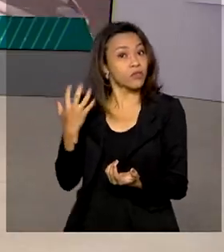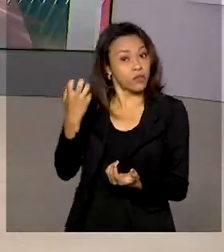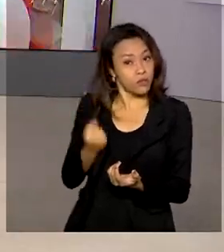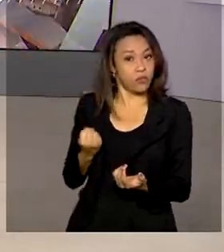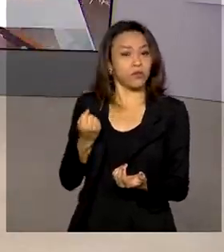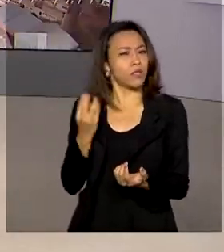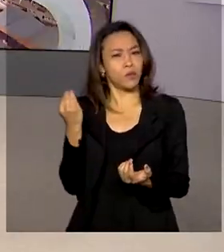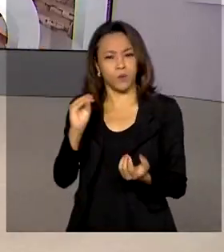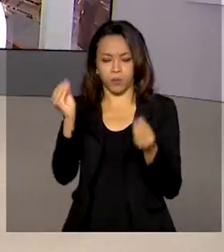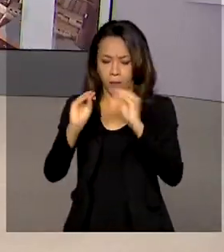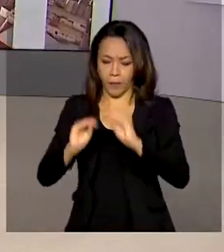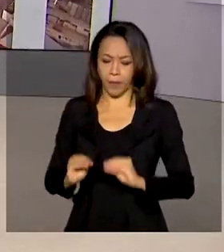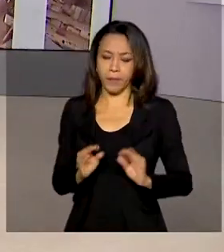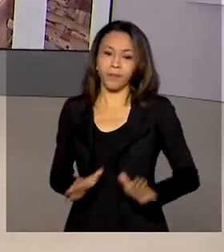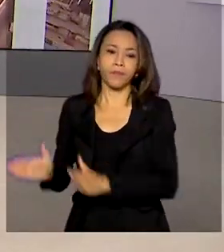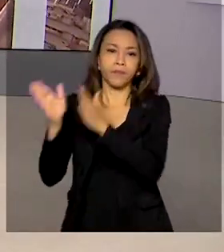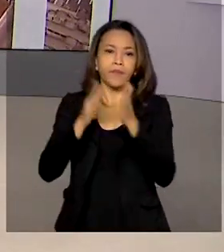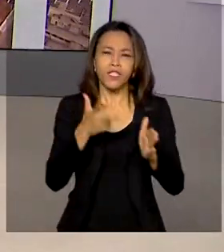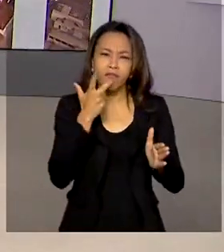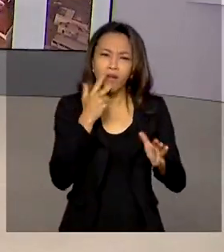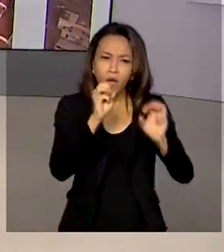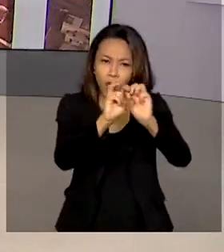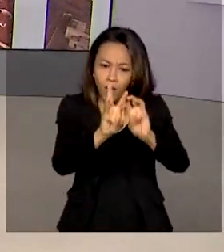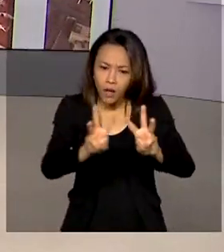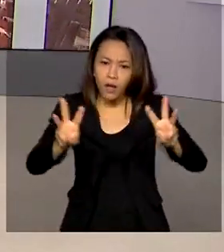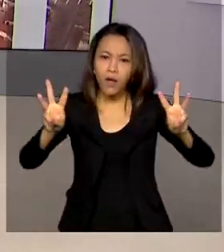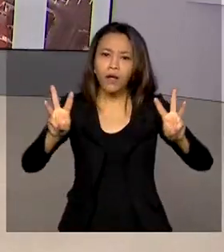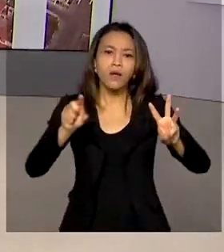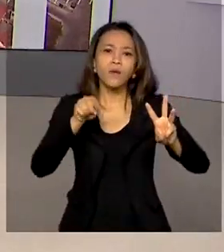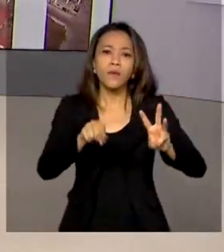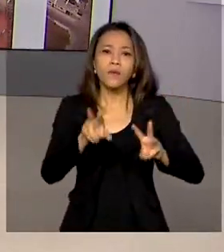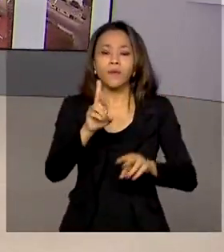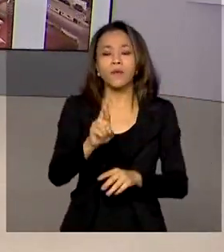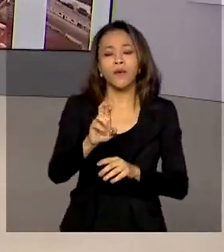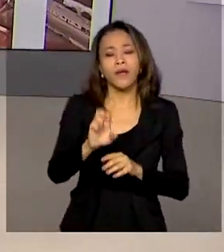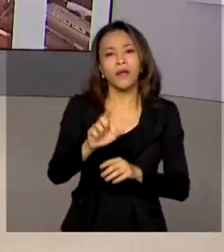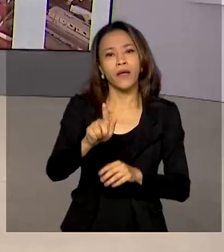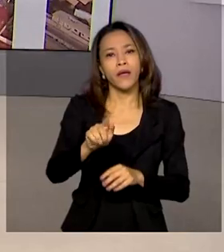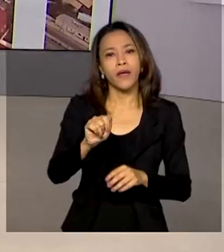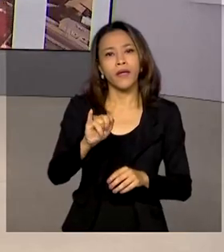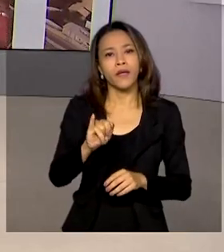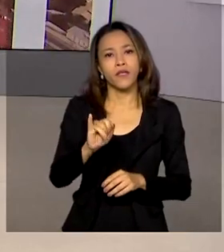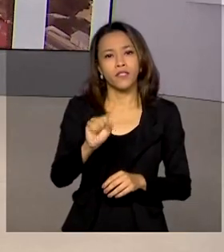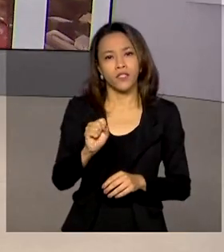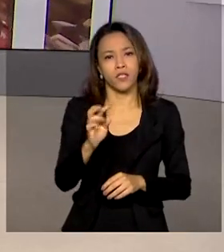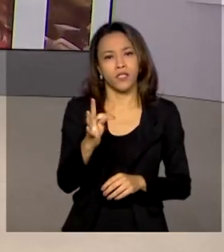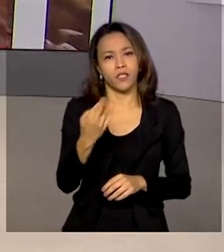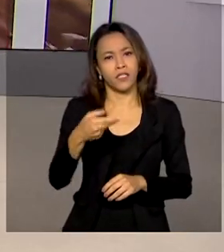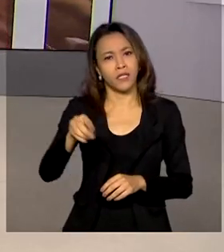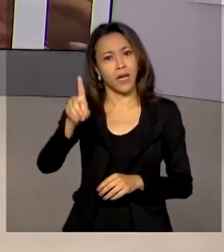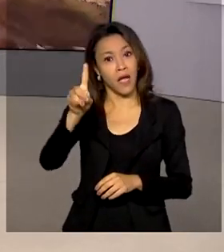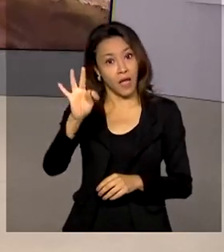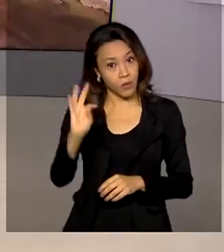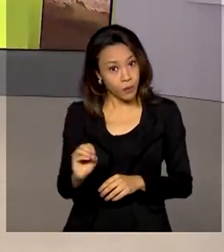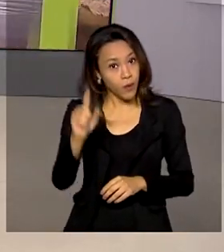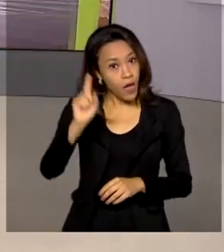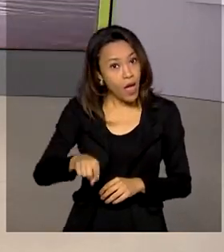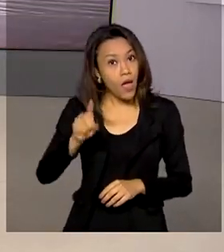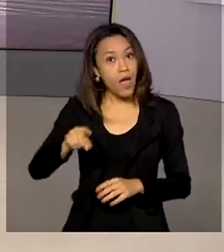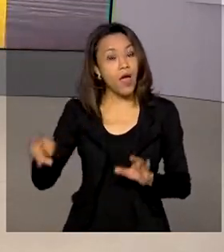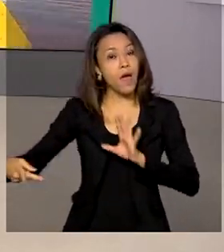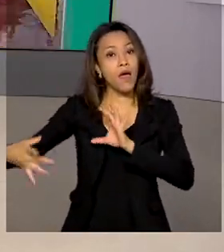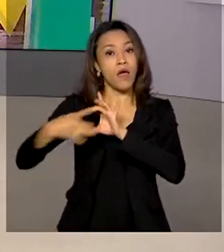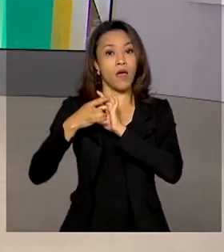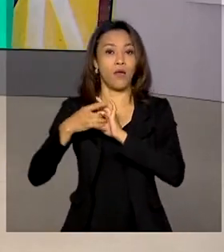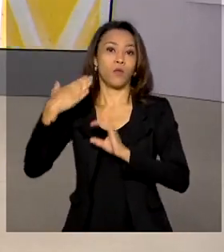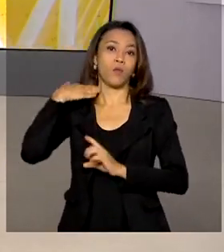Você já ouviu falar da plataforma Registrato? É um espaço digital personalizado do Banco Central que